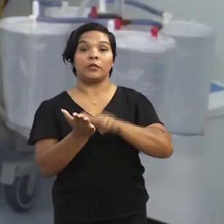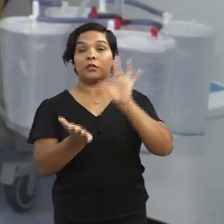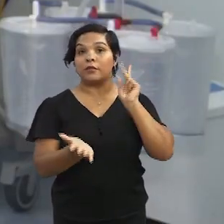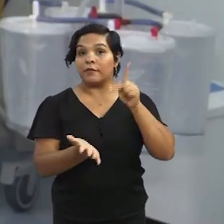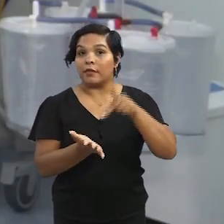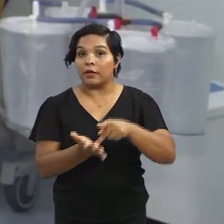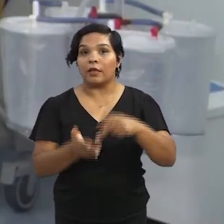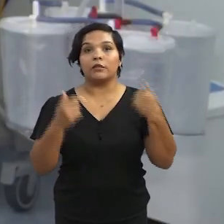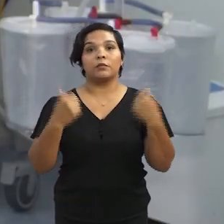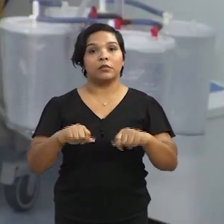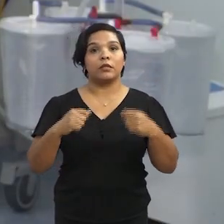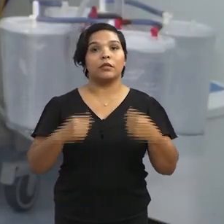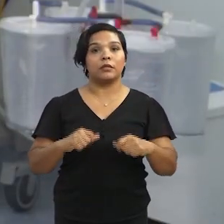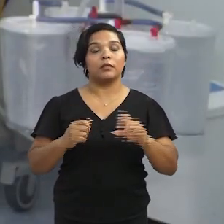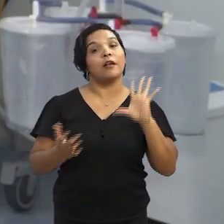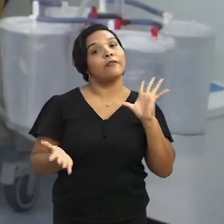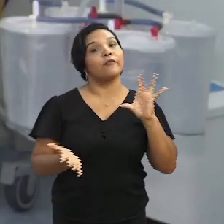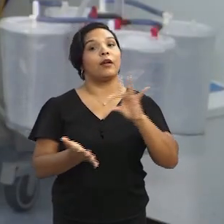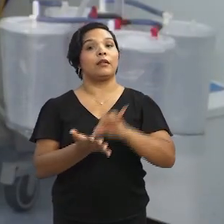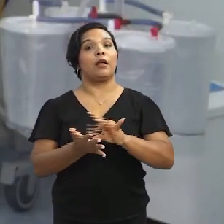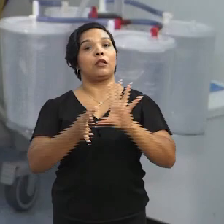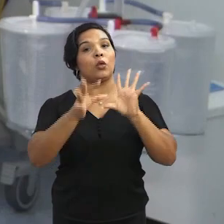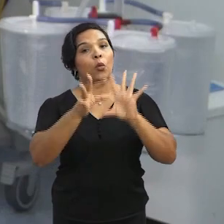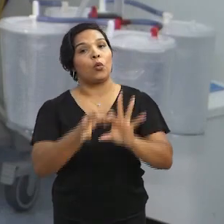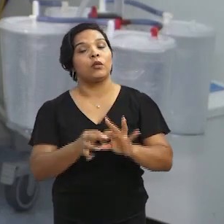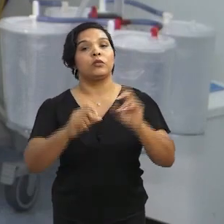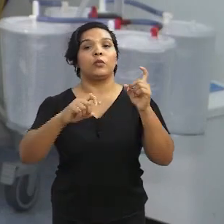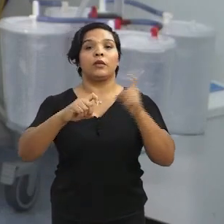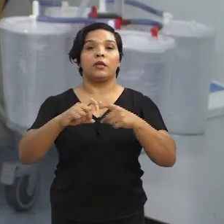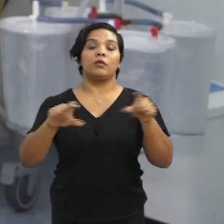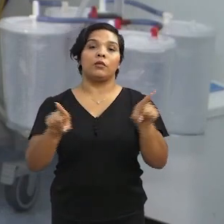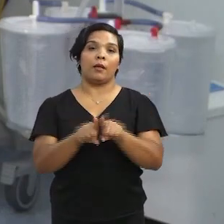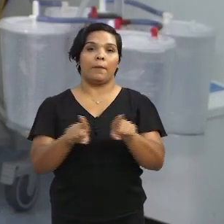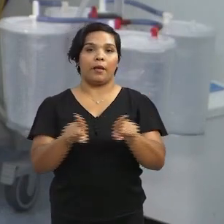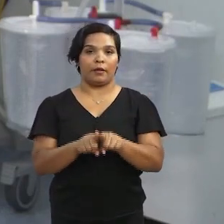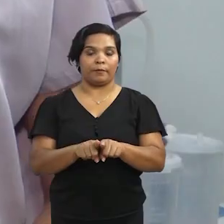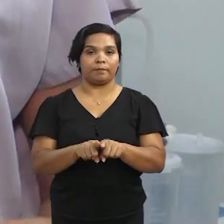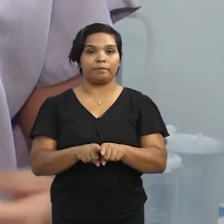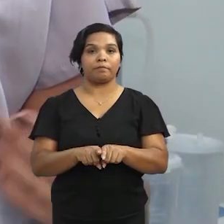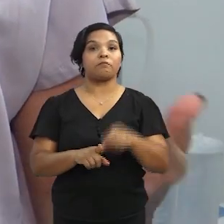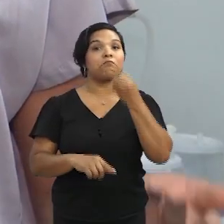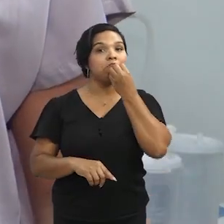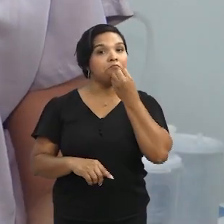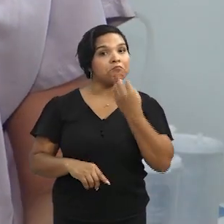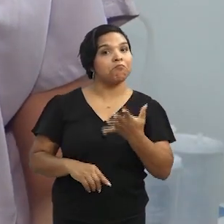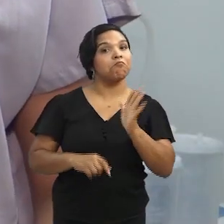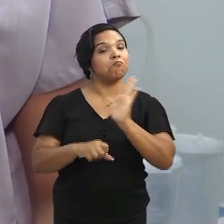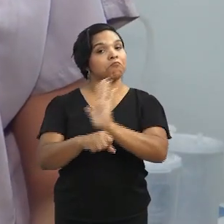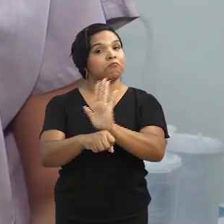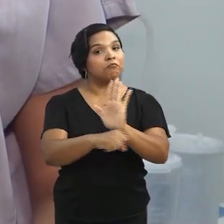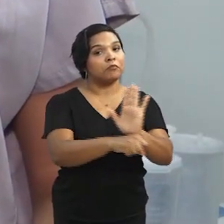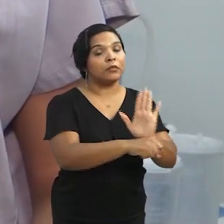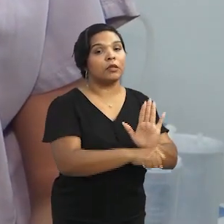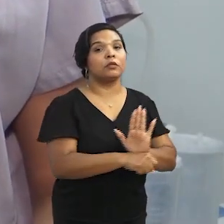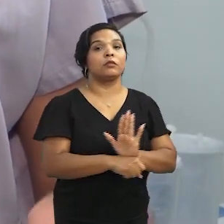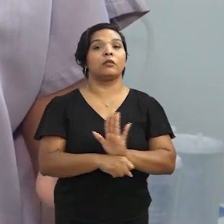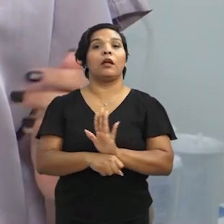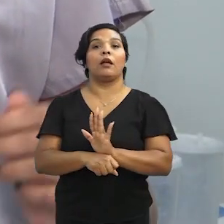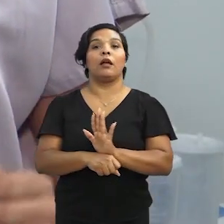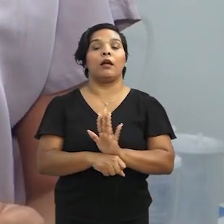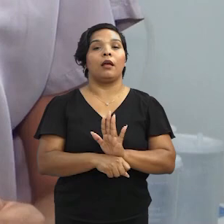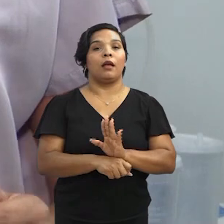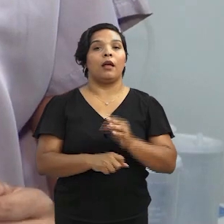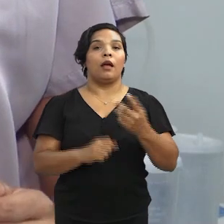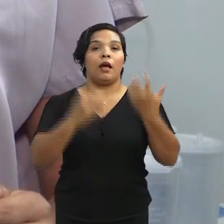paciência de verdade, tem que ser propriamente validada em um contexto clínico também. Além de benefícios, como o aumento na